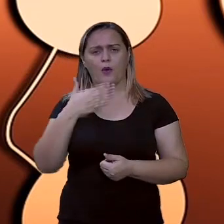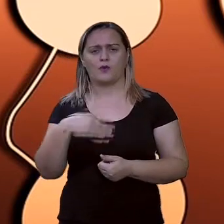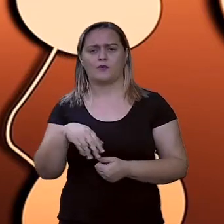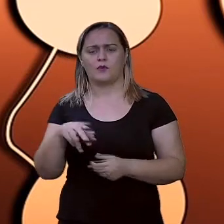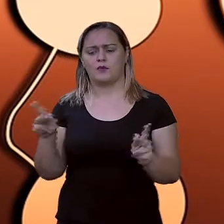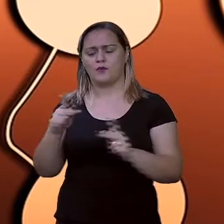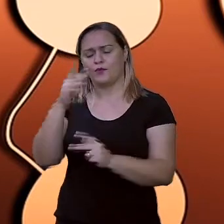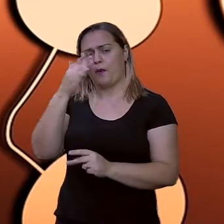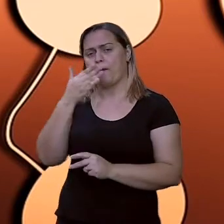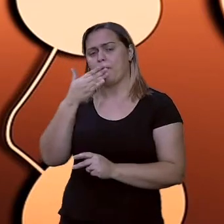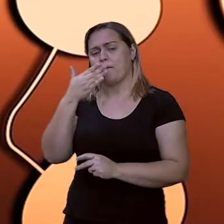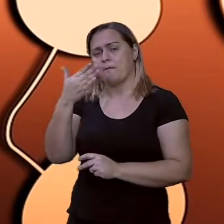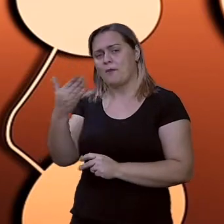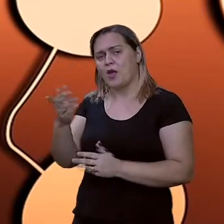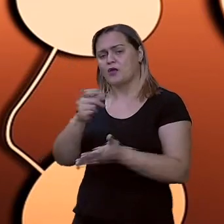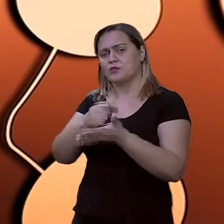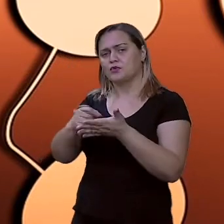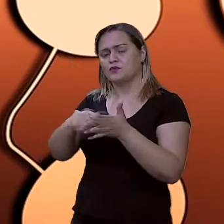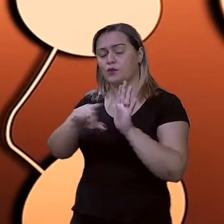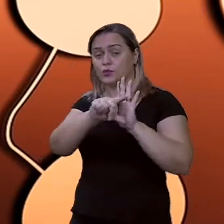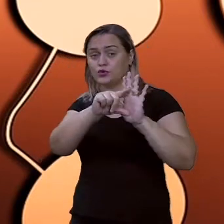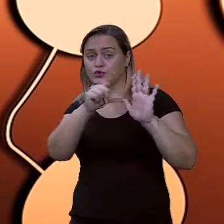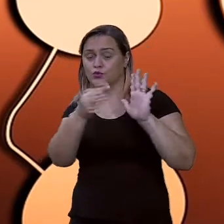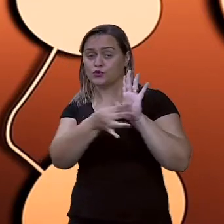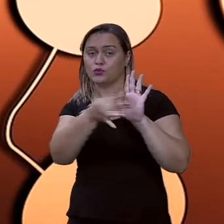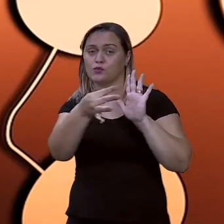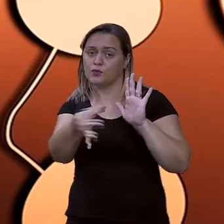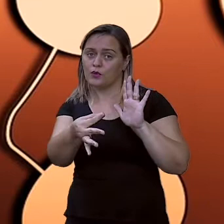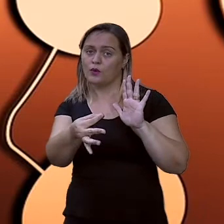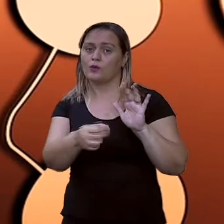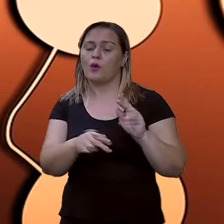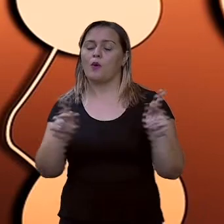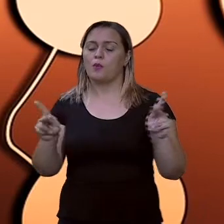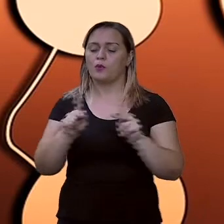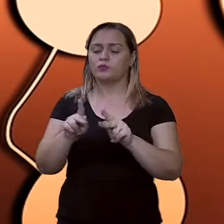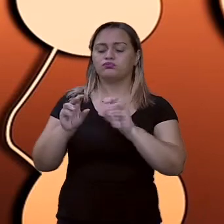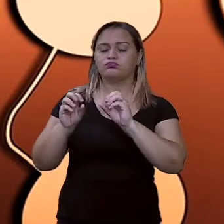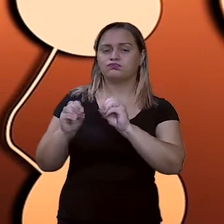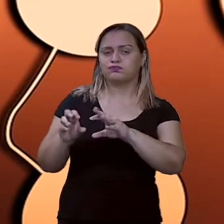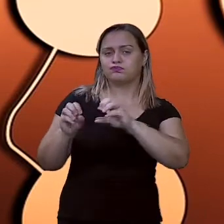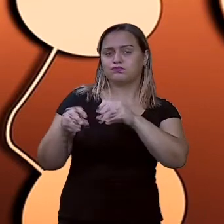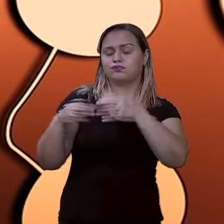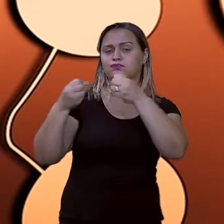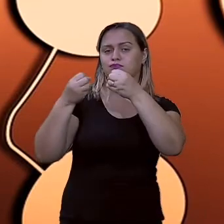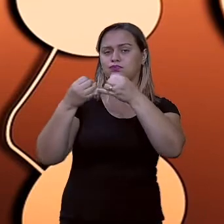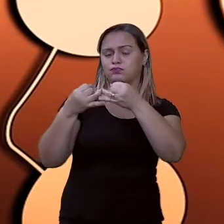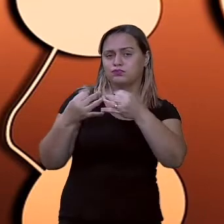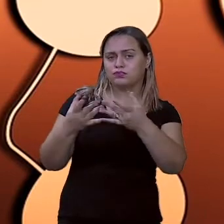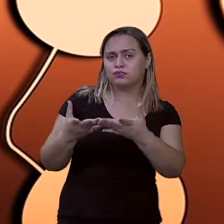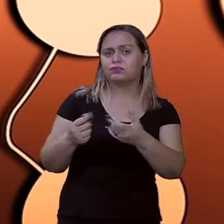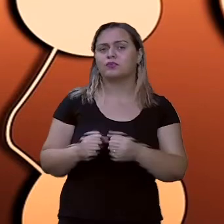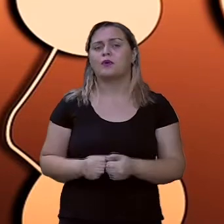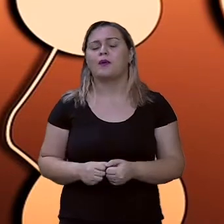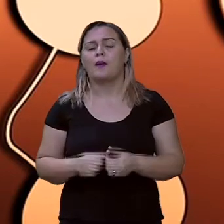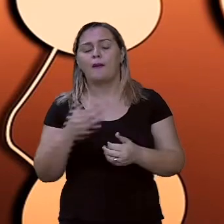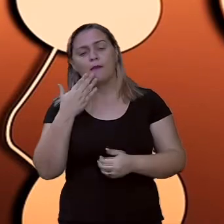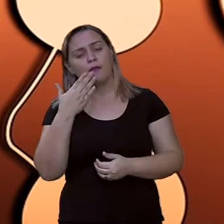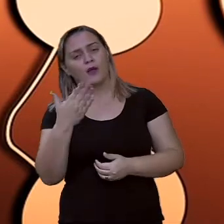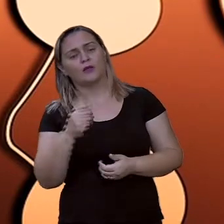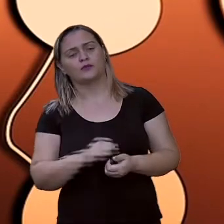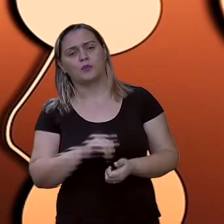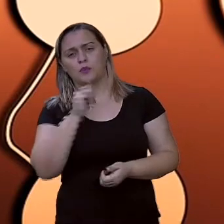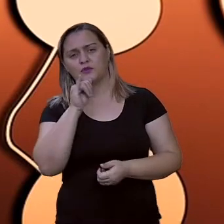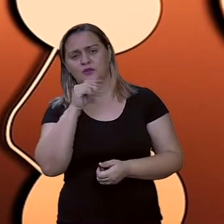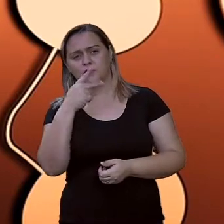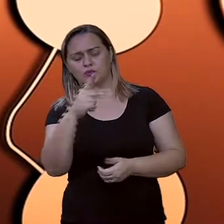artigo de opinião, eles darão algumas instruções, e aí eles falam se a assinatura, ela tem que ser assim,